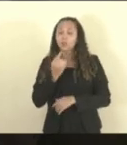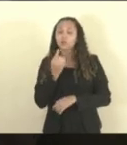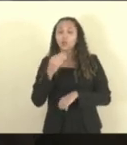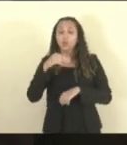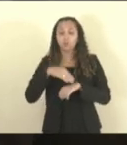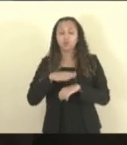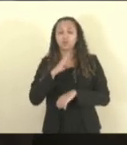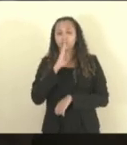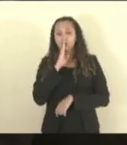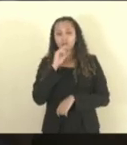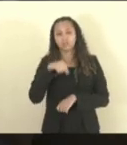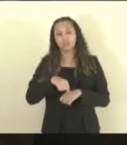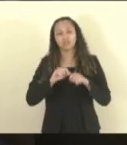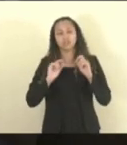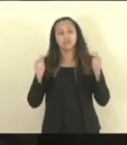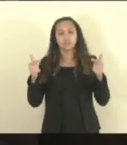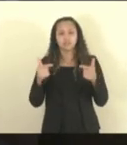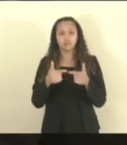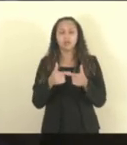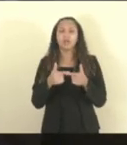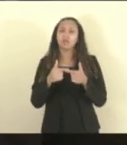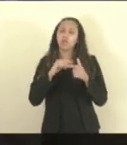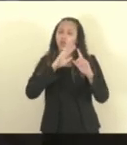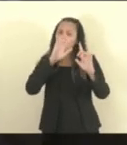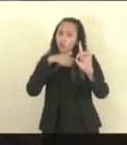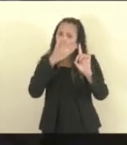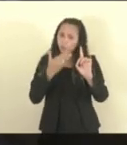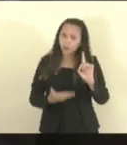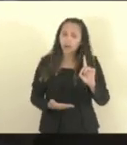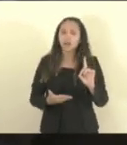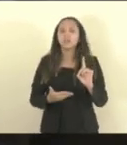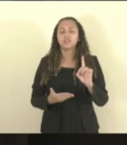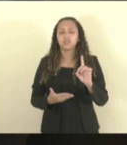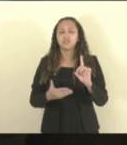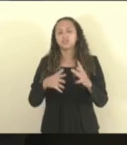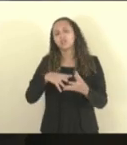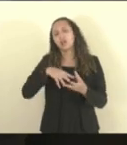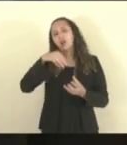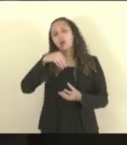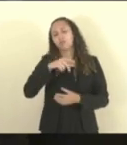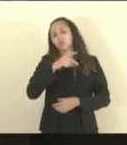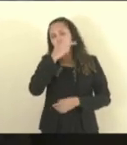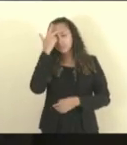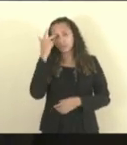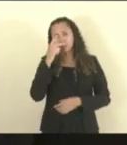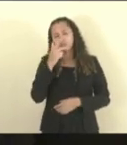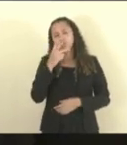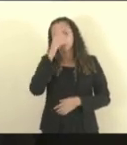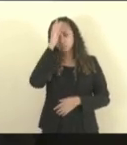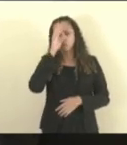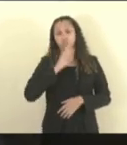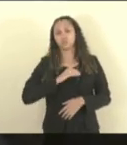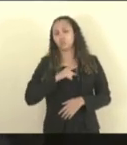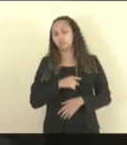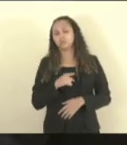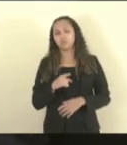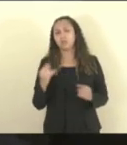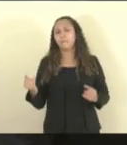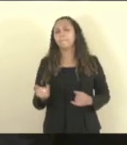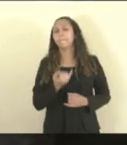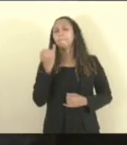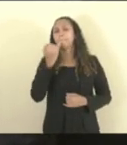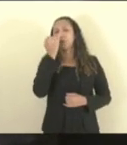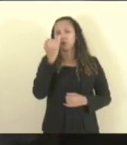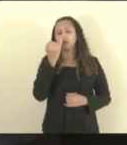de silêncio à Assembleia Legislativa em homenagem à alma desse cidadão que tanto foi importante